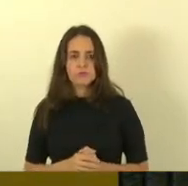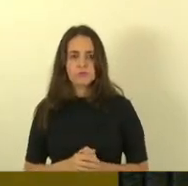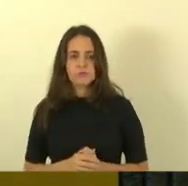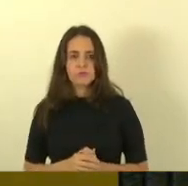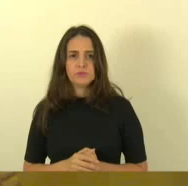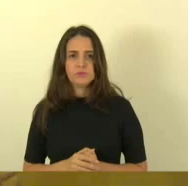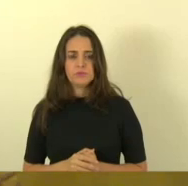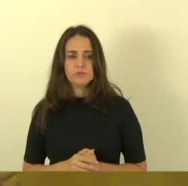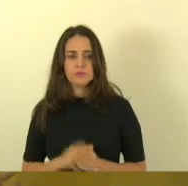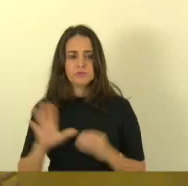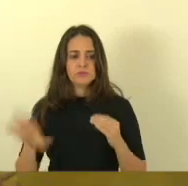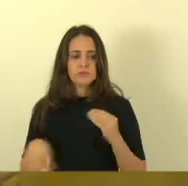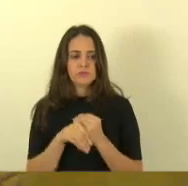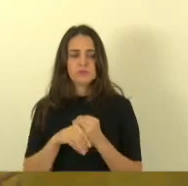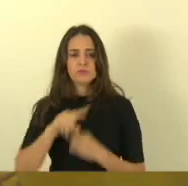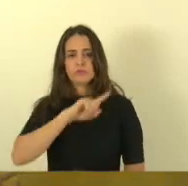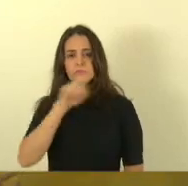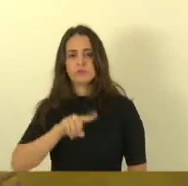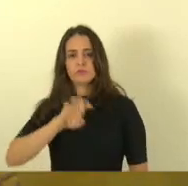ao nobre deputado Zé Preto